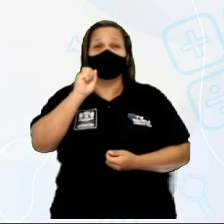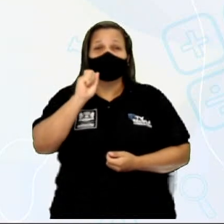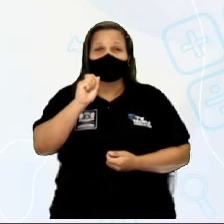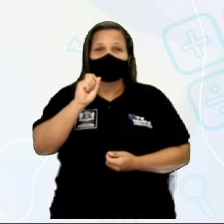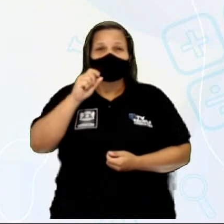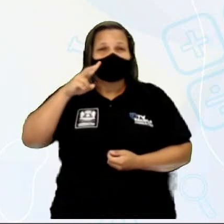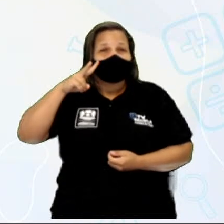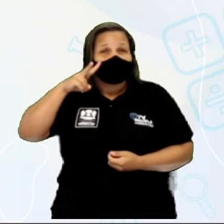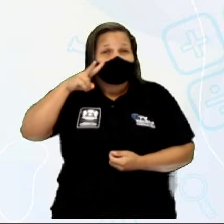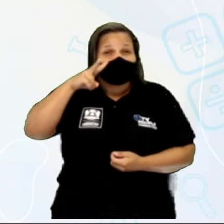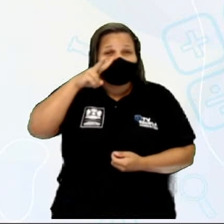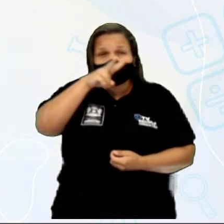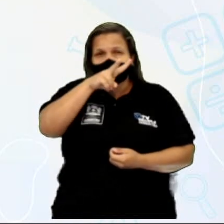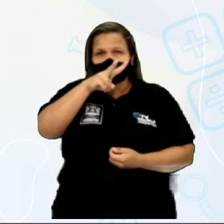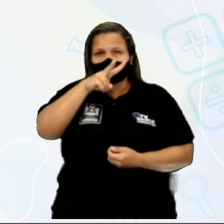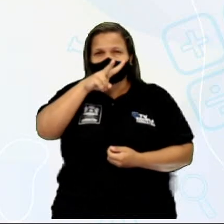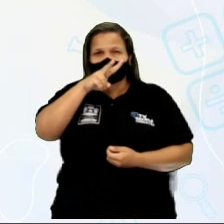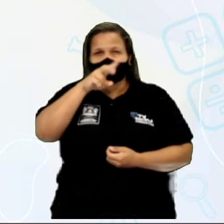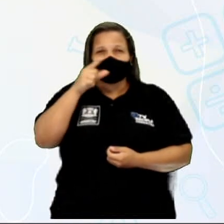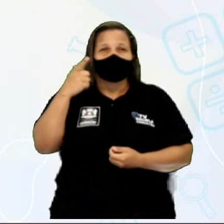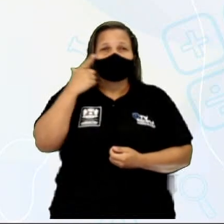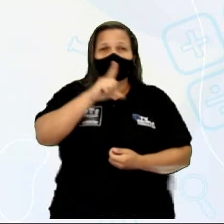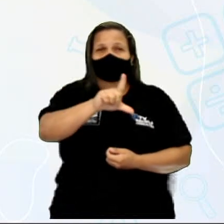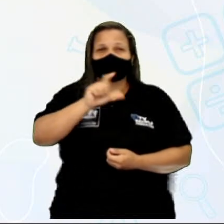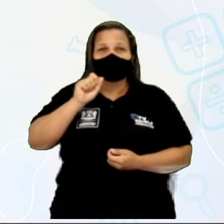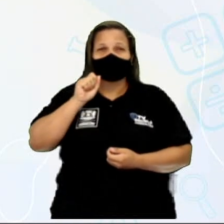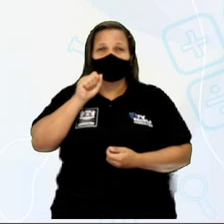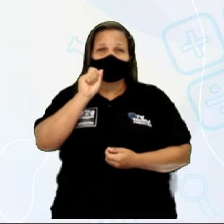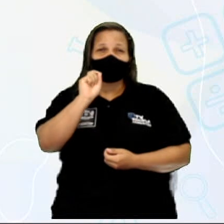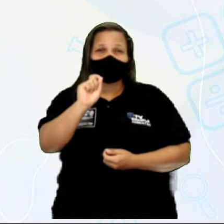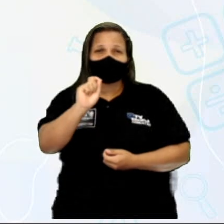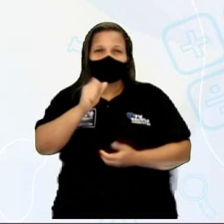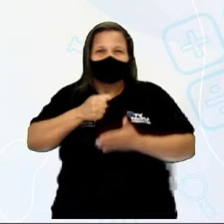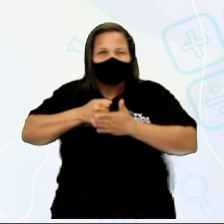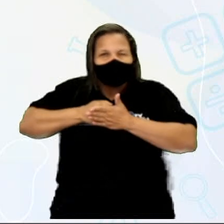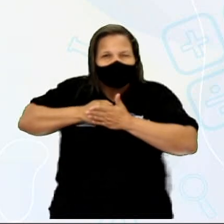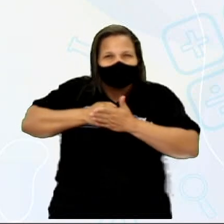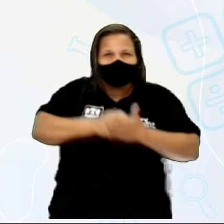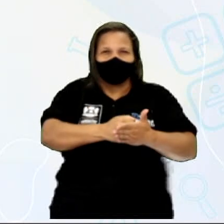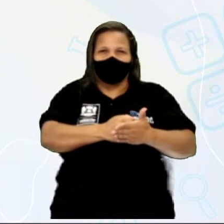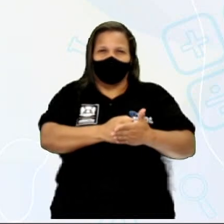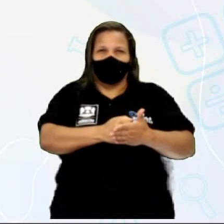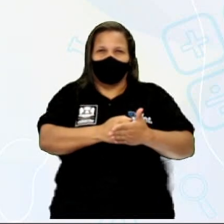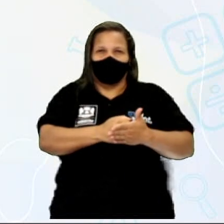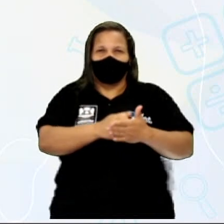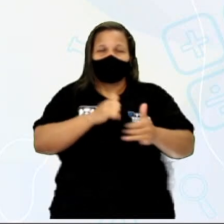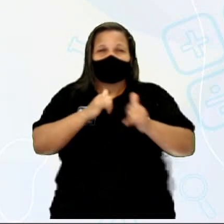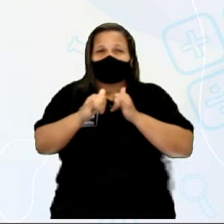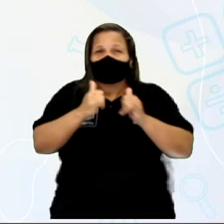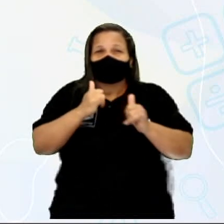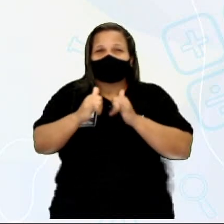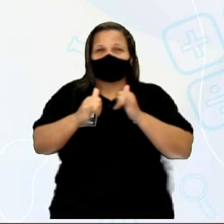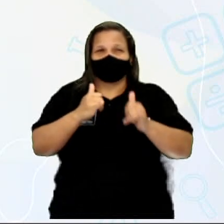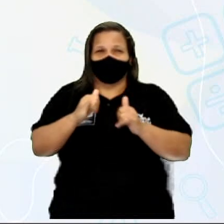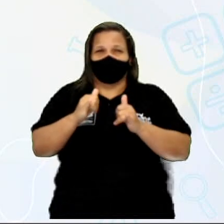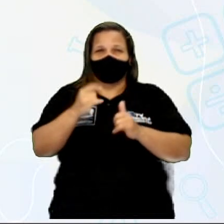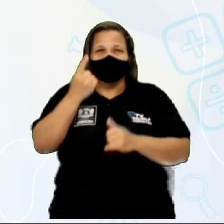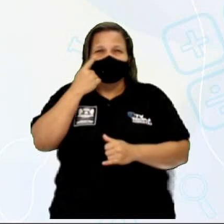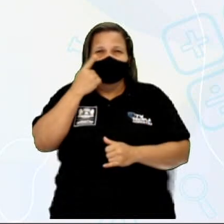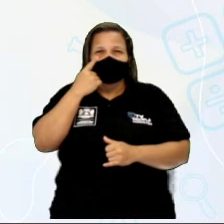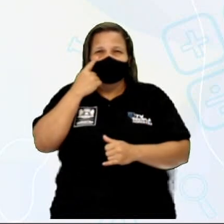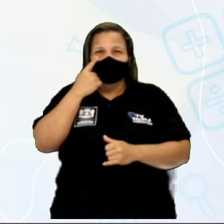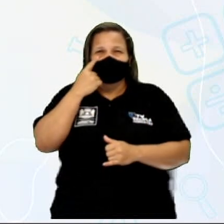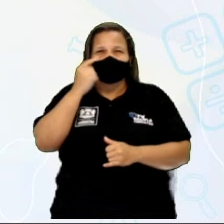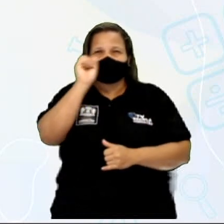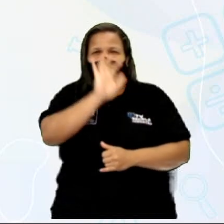que empurra a corrente elétrica. Ela é conhecida popularmente como voltagem, né? Ou seja, se você vê aí esse símbolo em algum